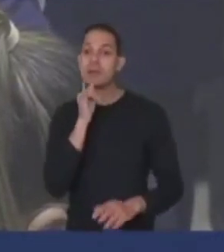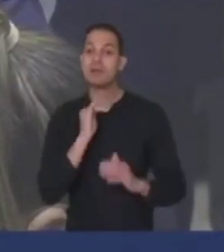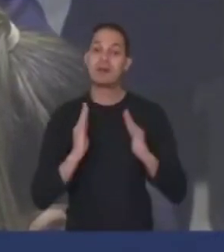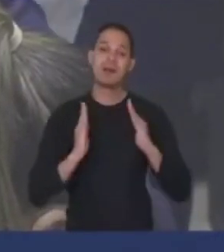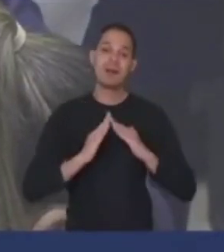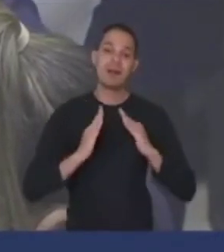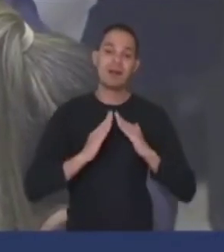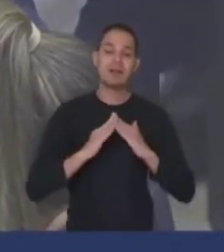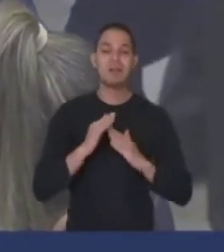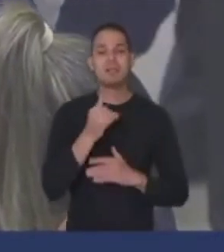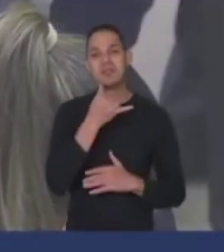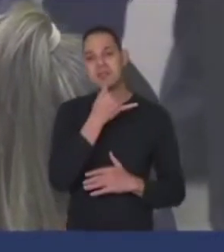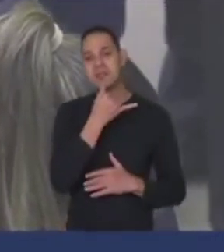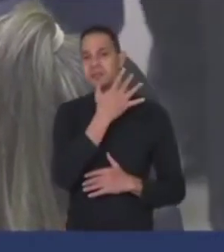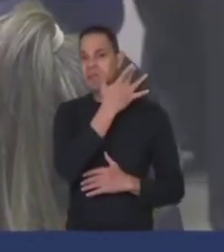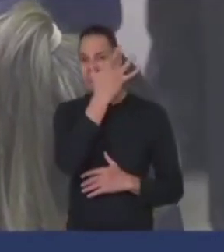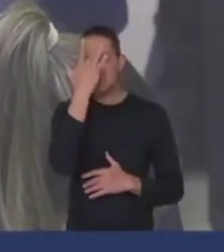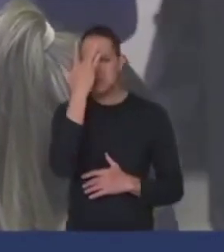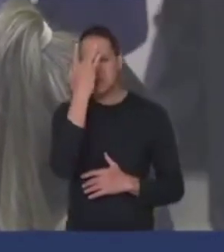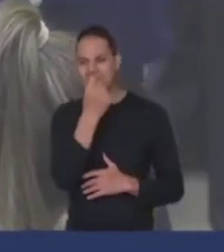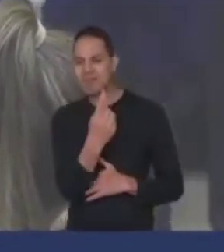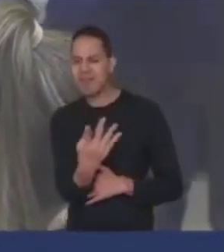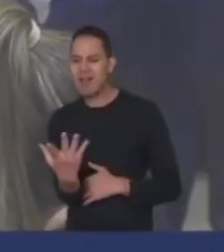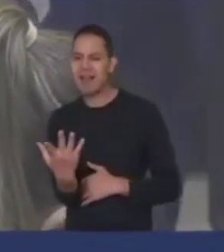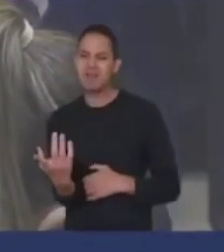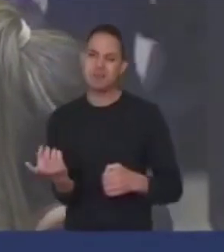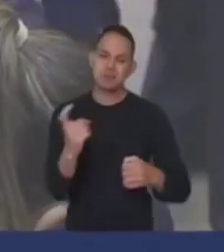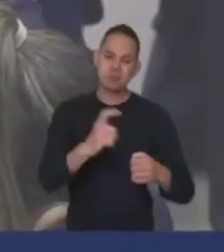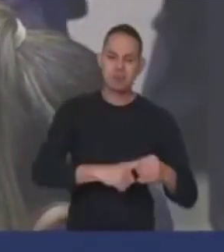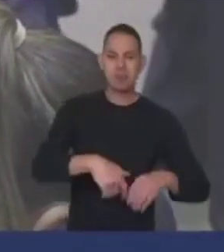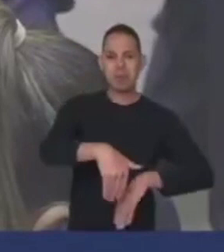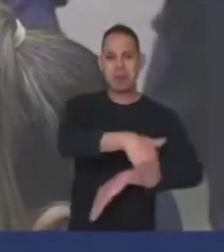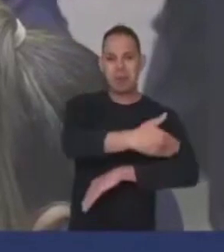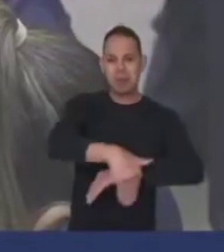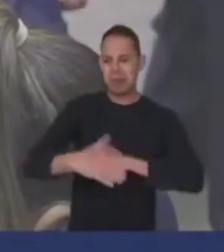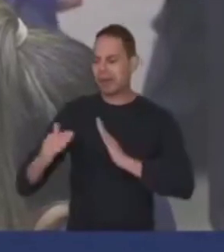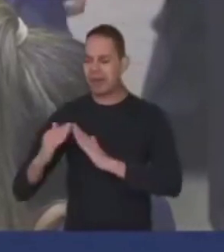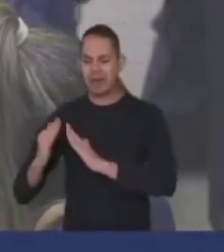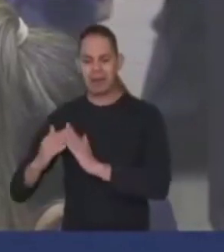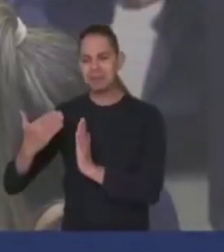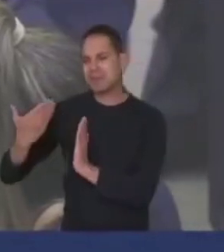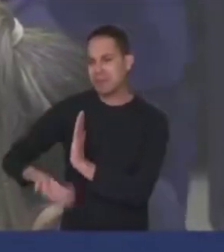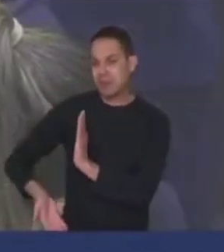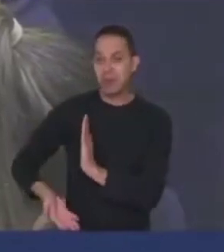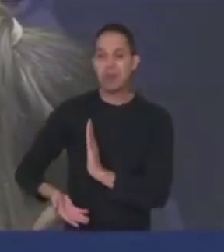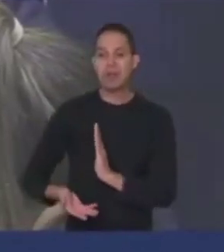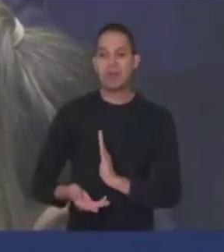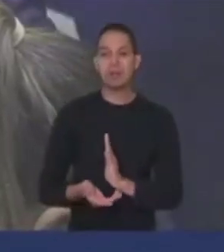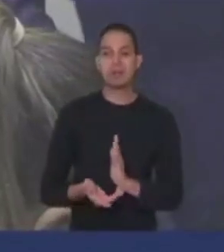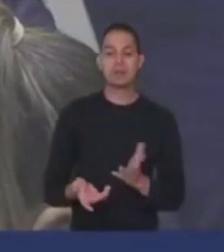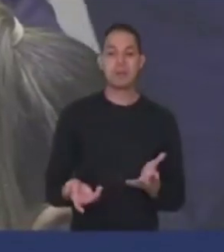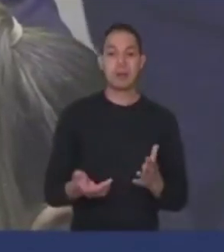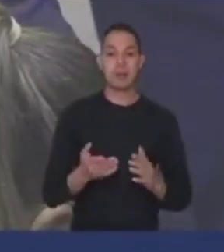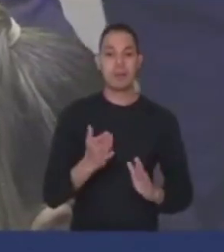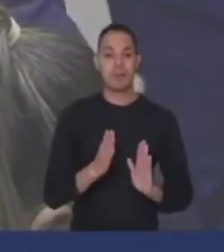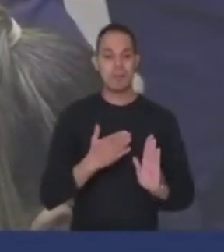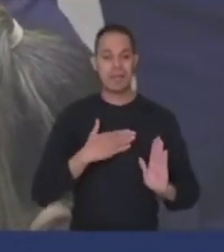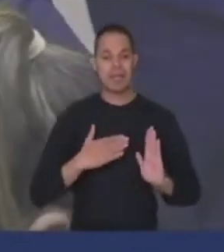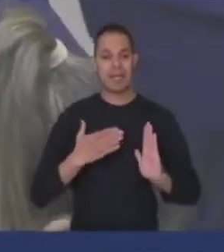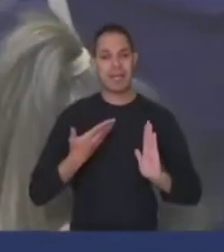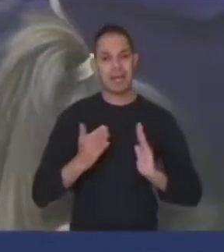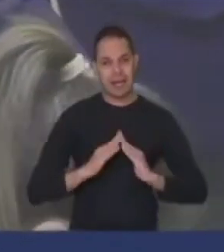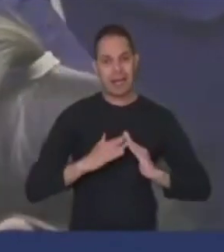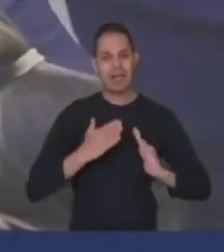muita gente teve que voltar a morar na rua, está sem um teto, sem um lar. E o Minha Casa Minha Vida, para atender a faixa 1,